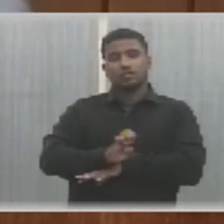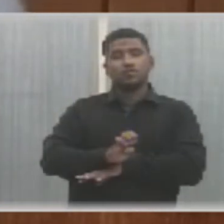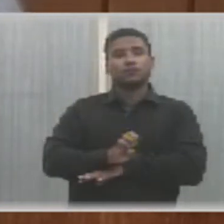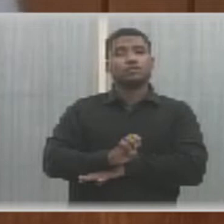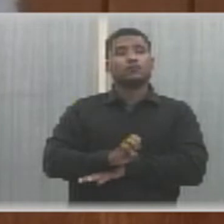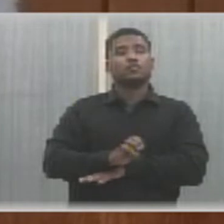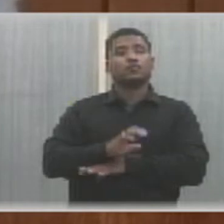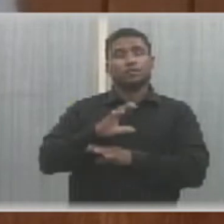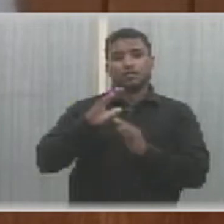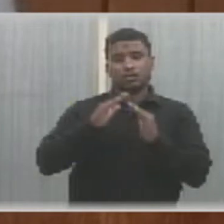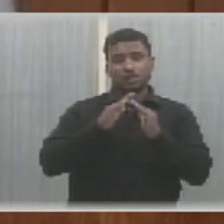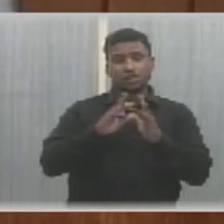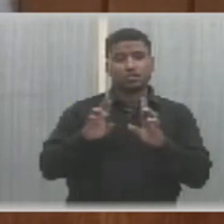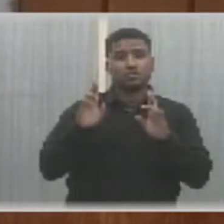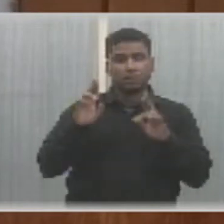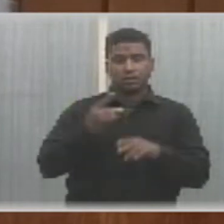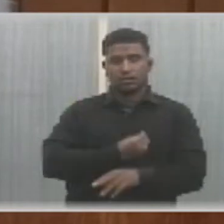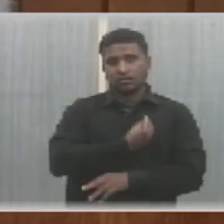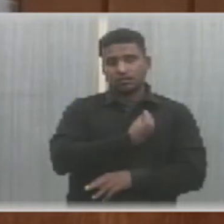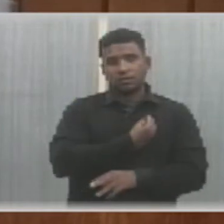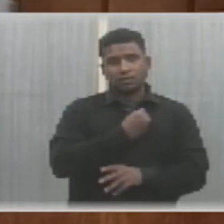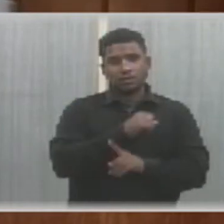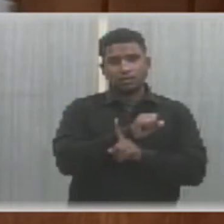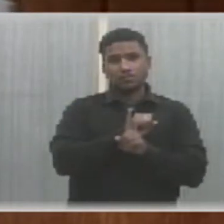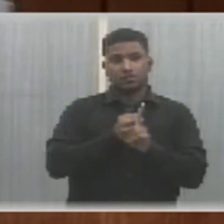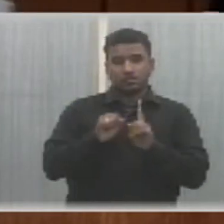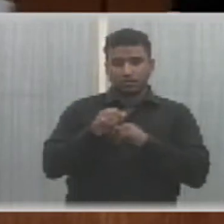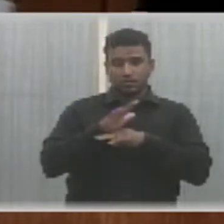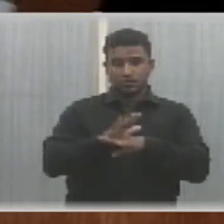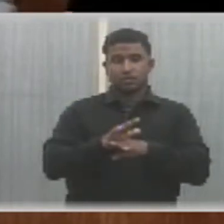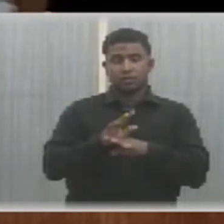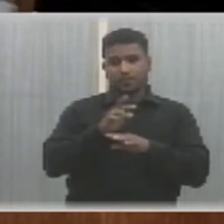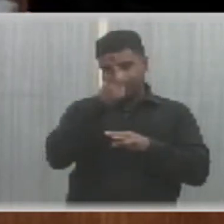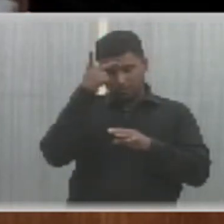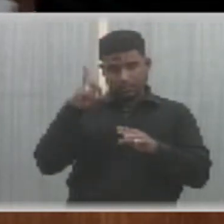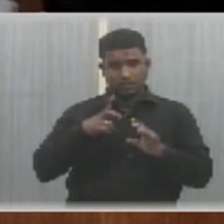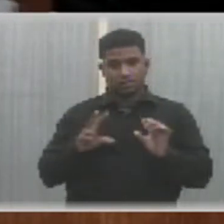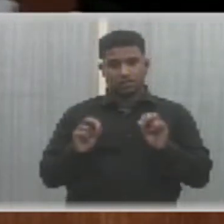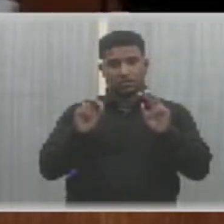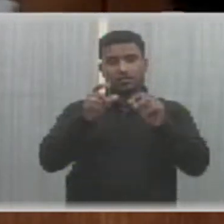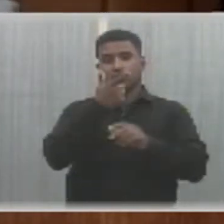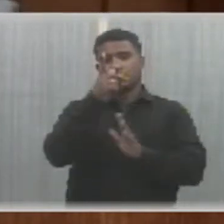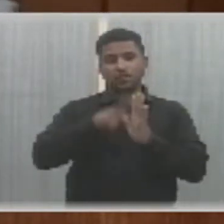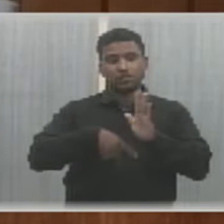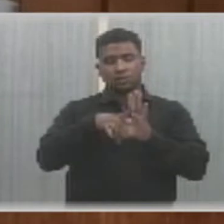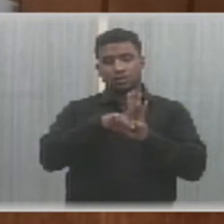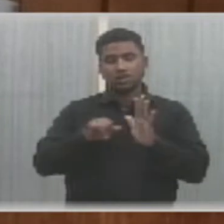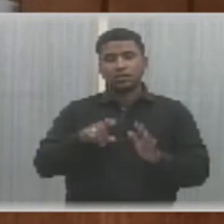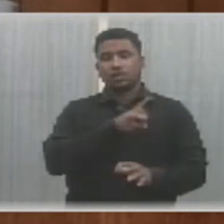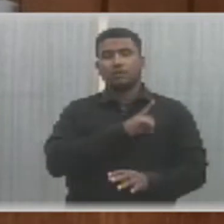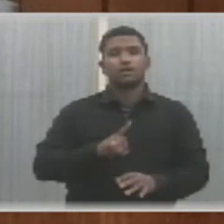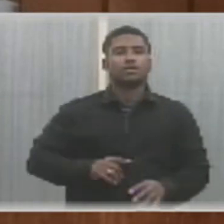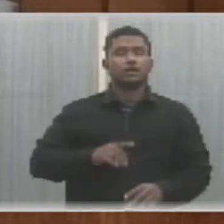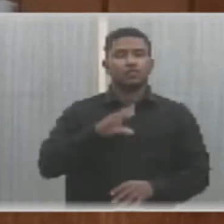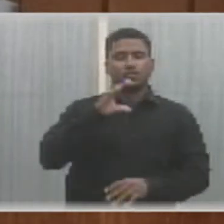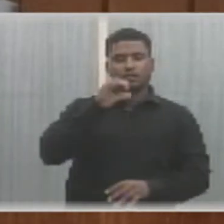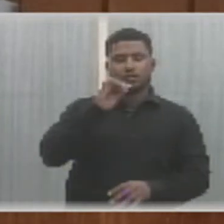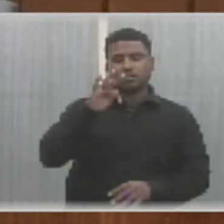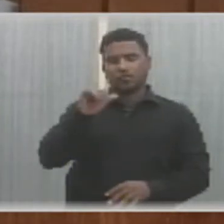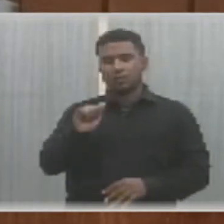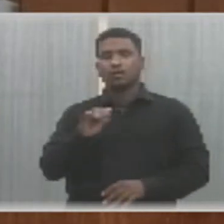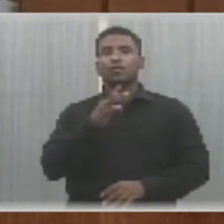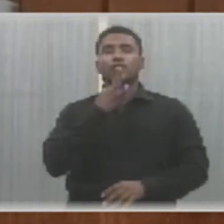Associação Casa Esperança e Vida de Assistência às Pessoas com Câncer. O projeto de lei de autoria do senhor deputado doutor Francisco Costa, que